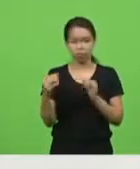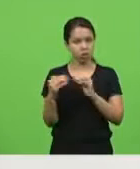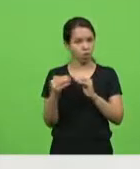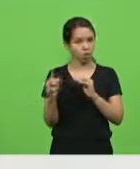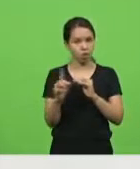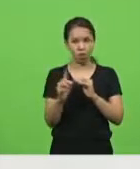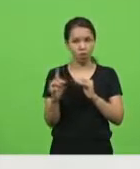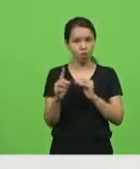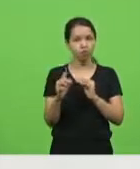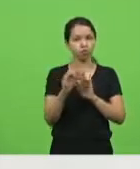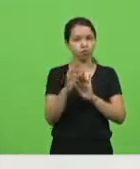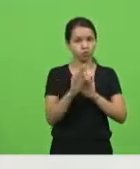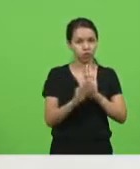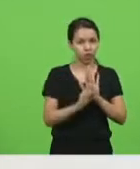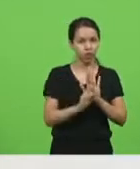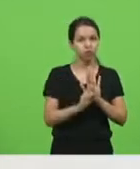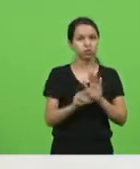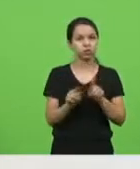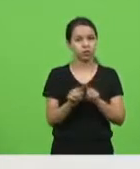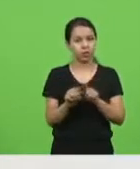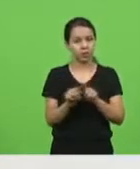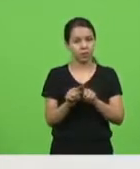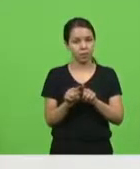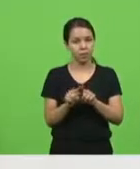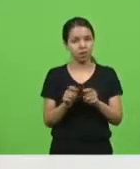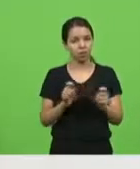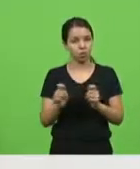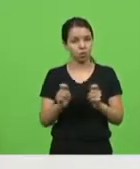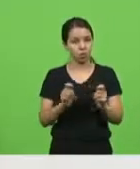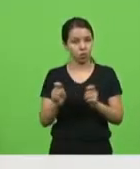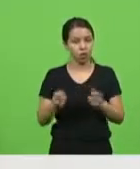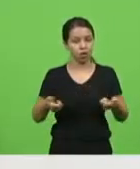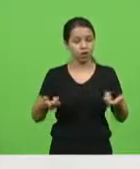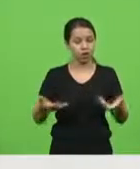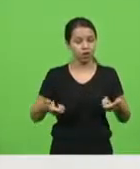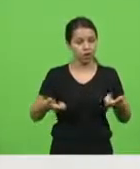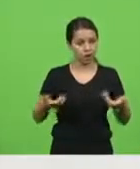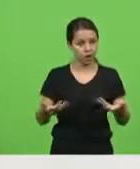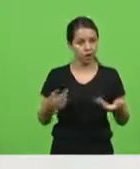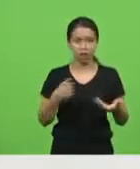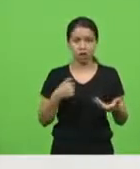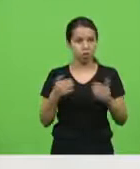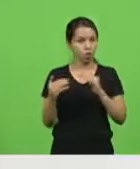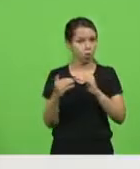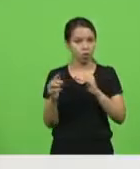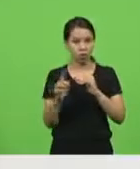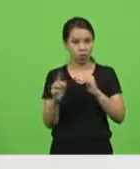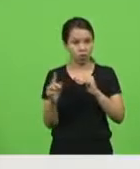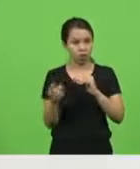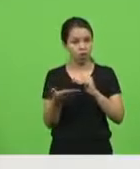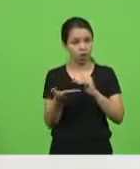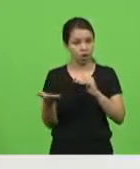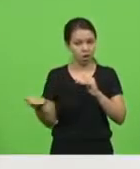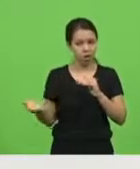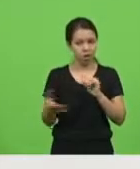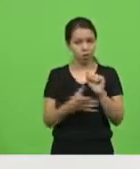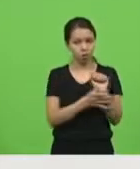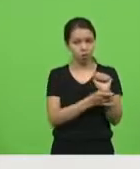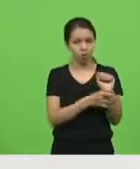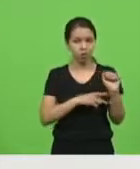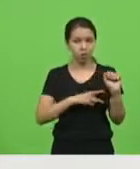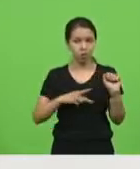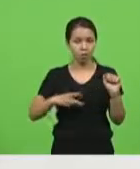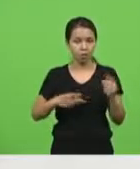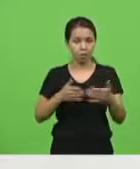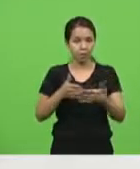controle de gastos dos estados e municípios, não concordava no ponto em que as forças de segurança pública e seus profissionais fossem impedidos de